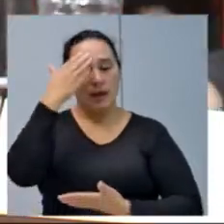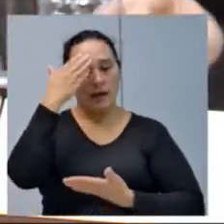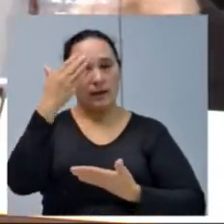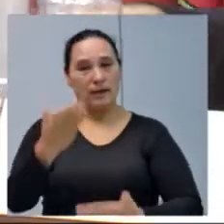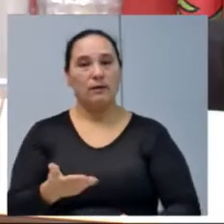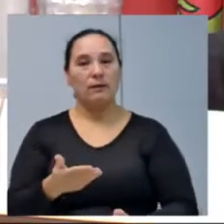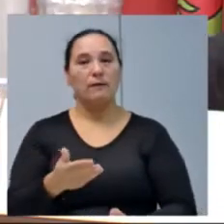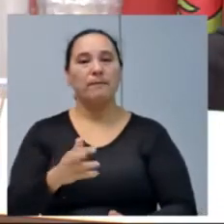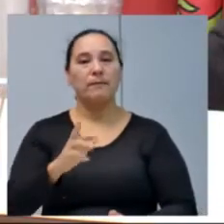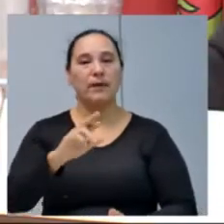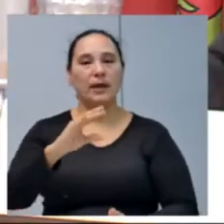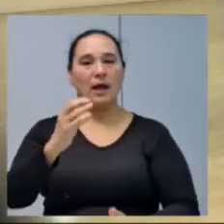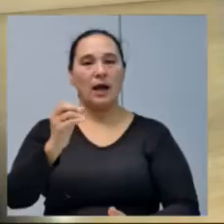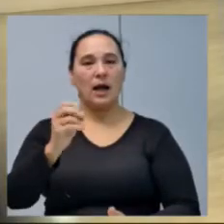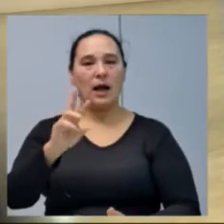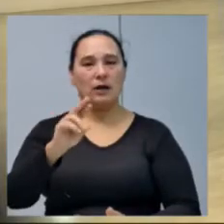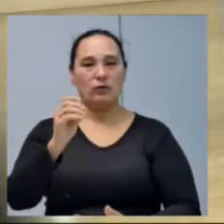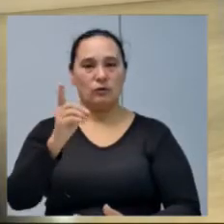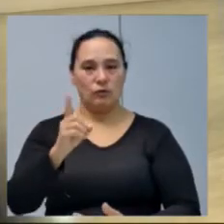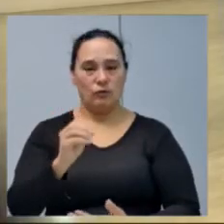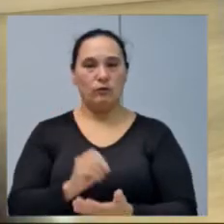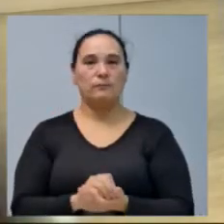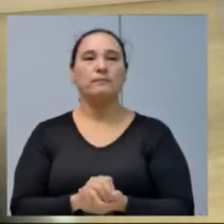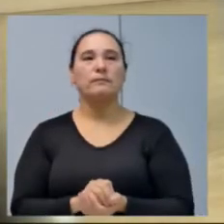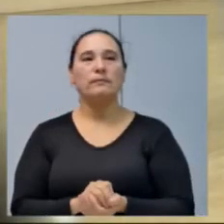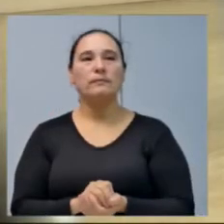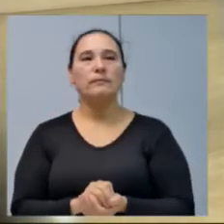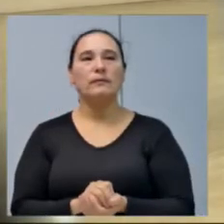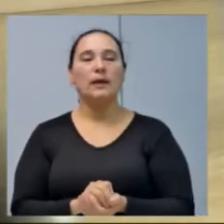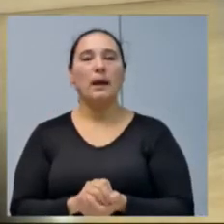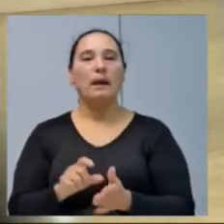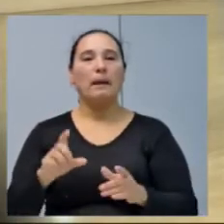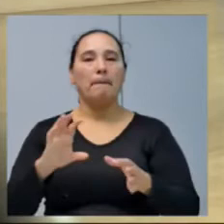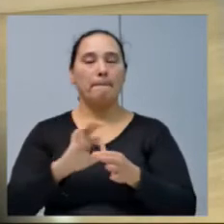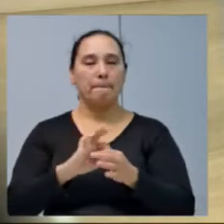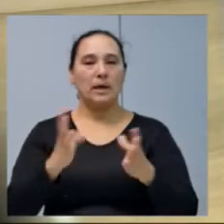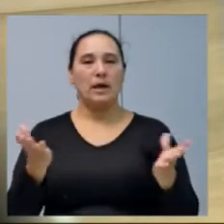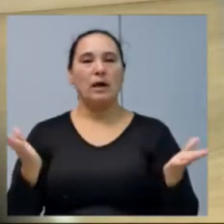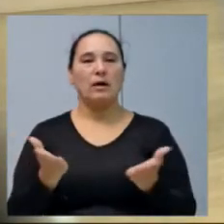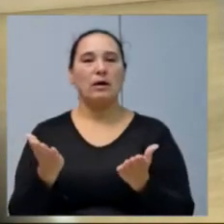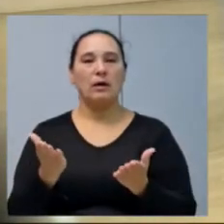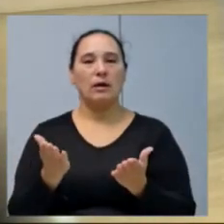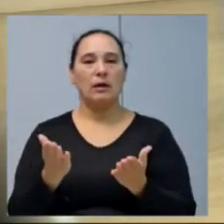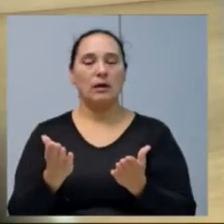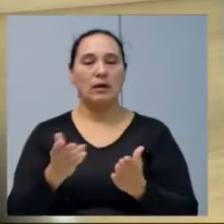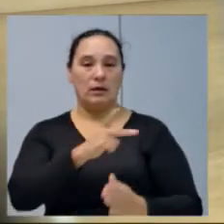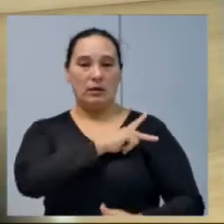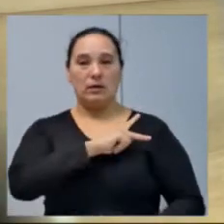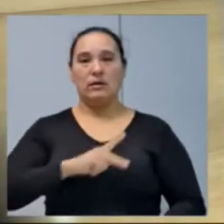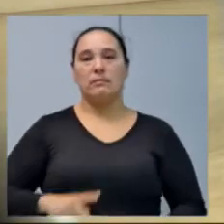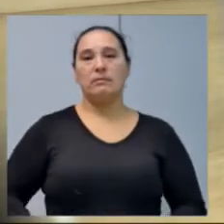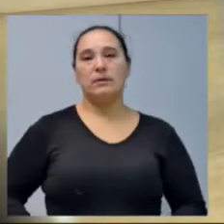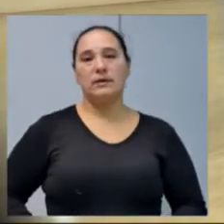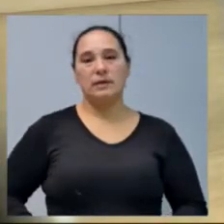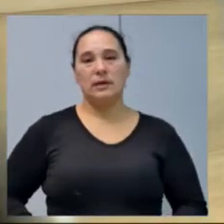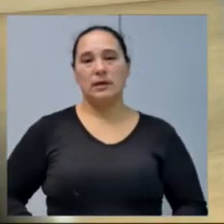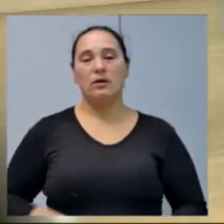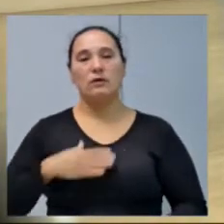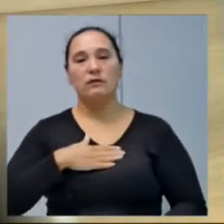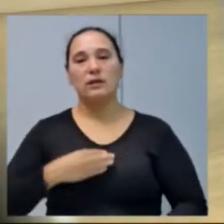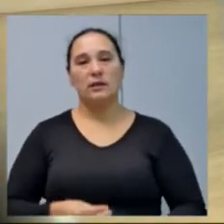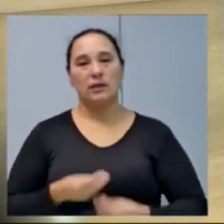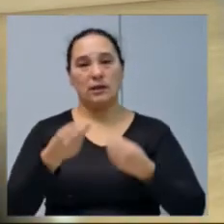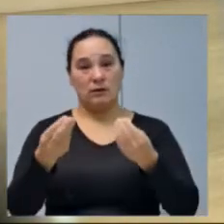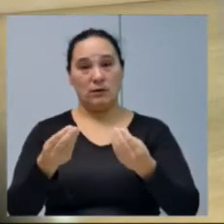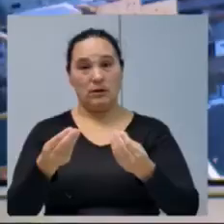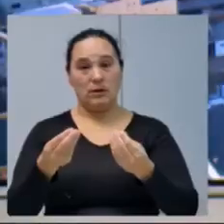do vereador Ricardo Iria da Costa. E, fim do momento, a palavra livre. Passo agora ao momento da presidência. Gostaria de entregar